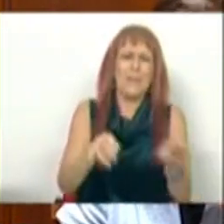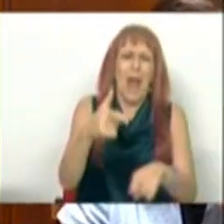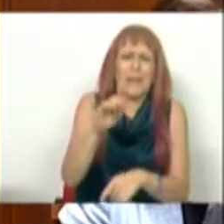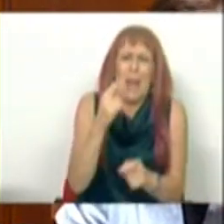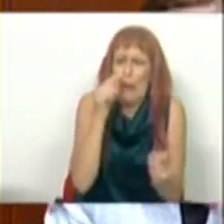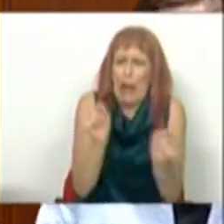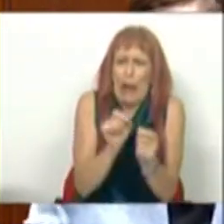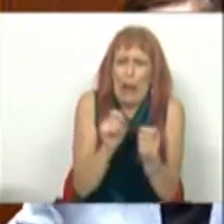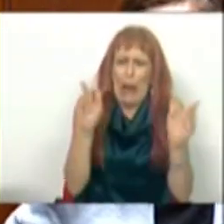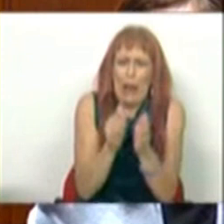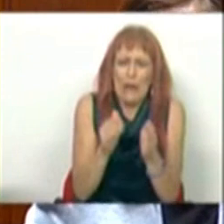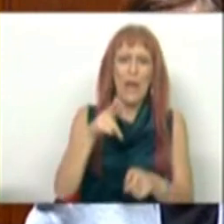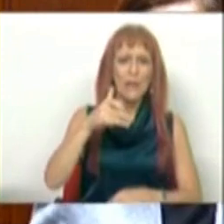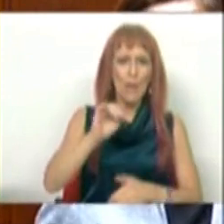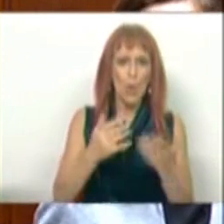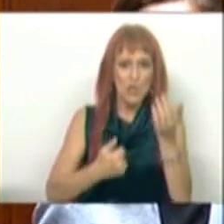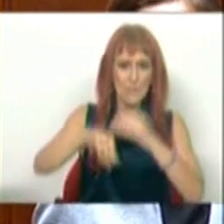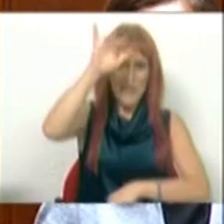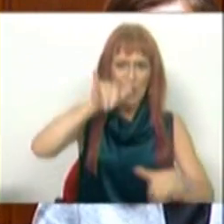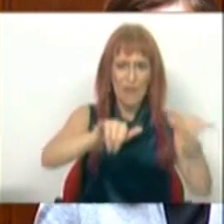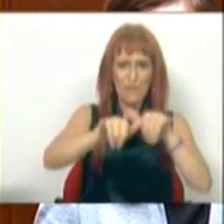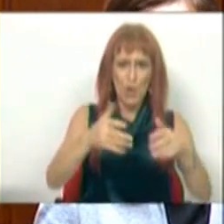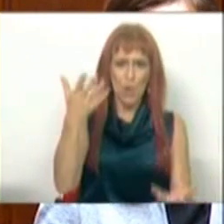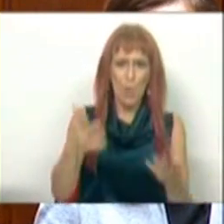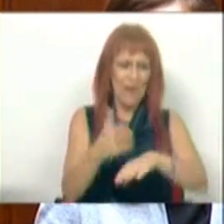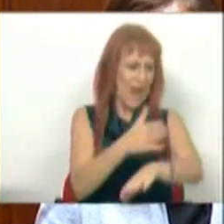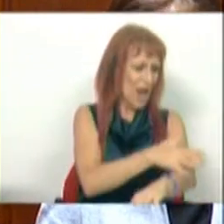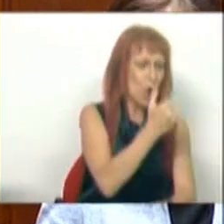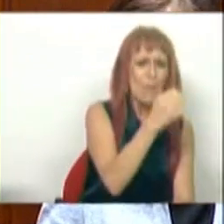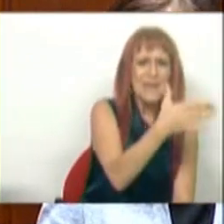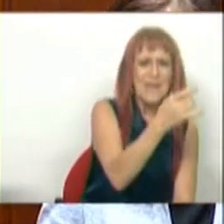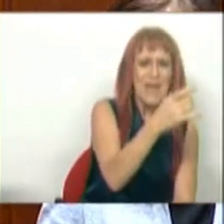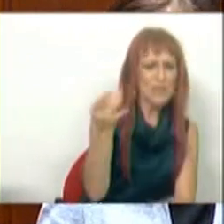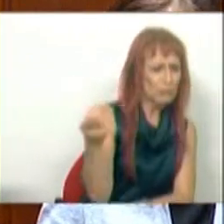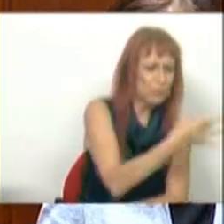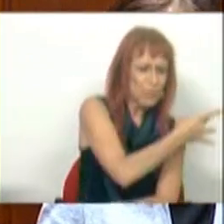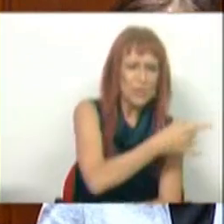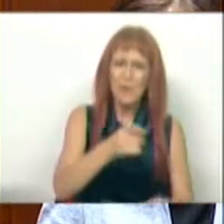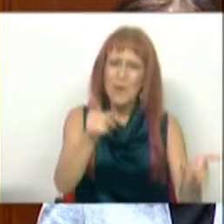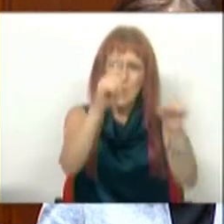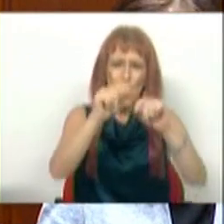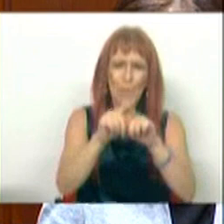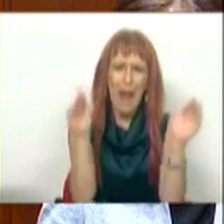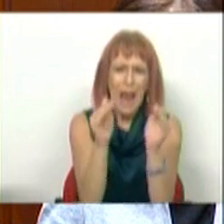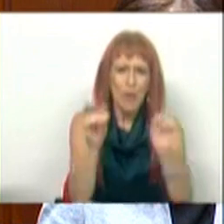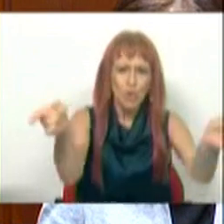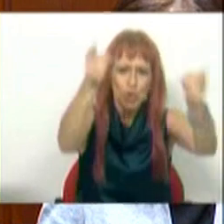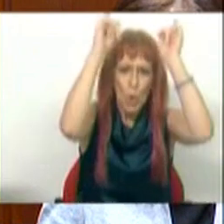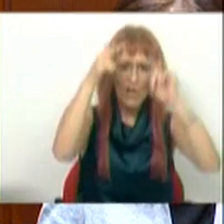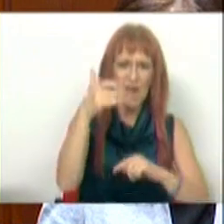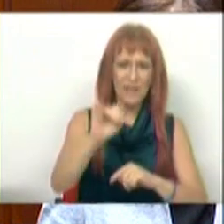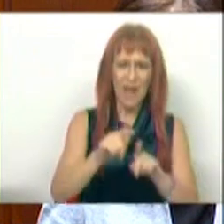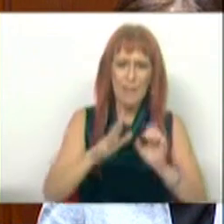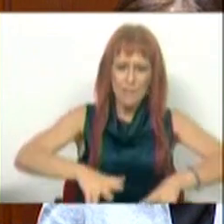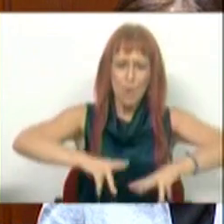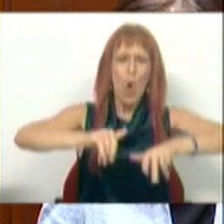TAPzinha, a TAP hoje tem mais aviões do que tinha em 2016. Não está mais pequena. A TAP